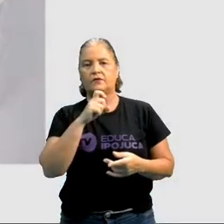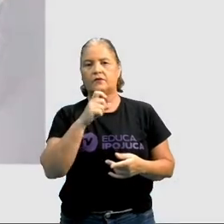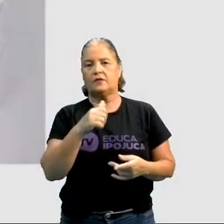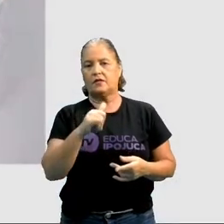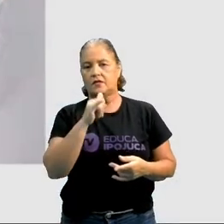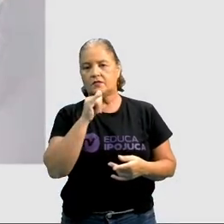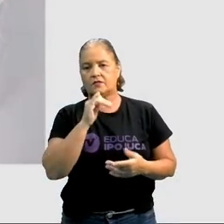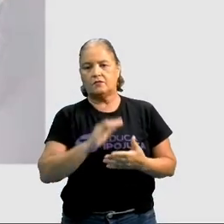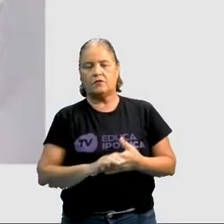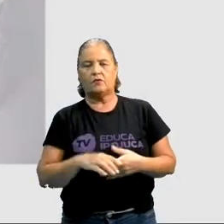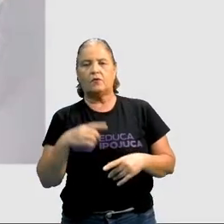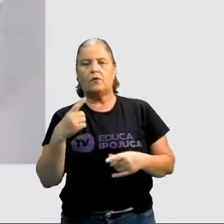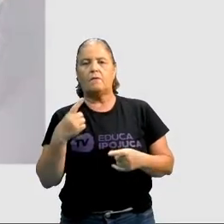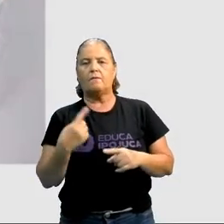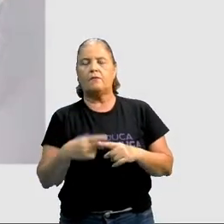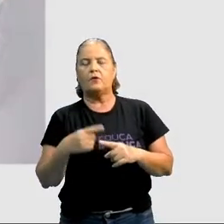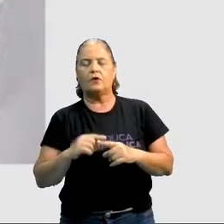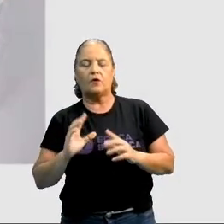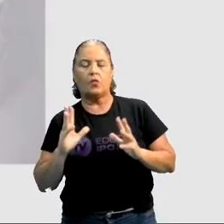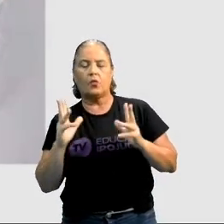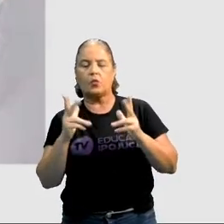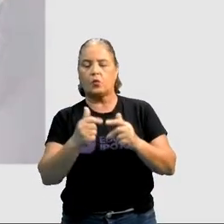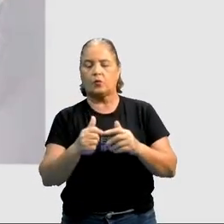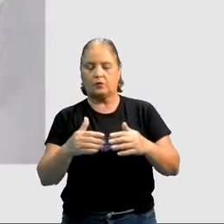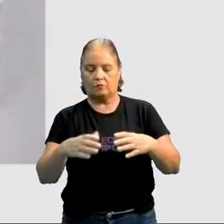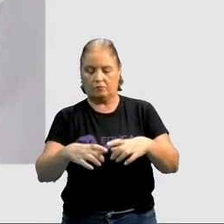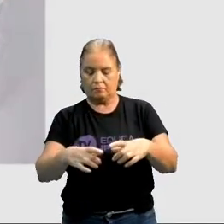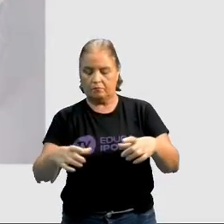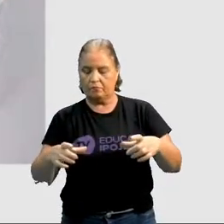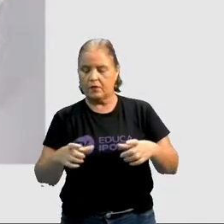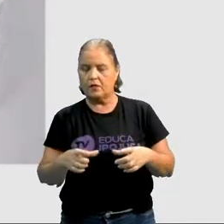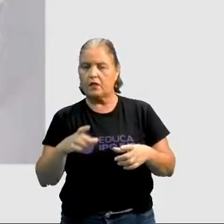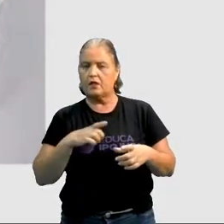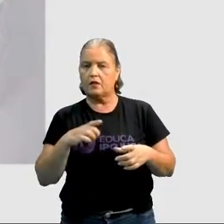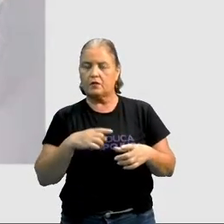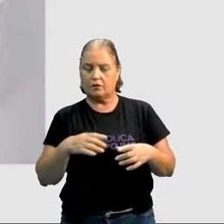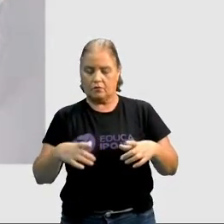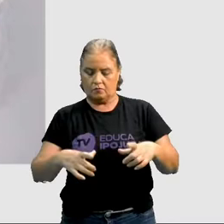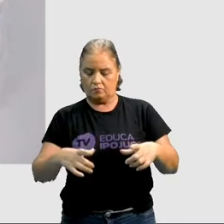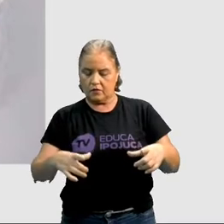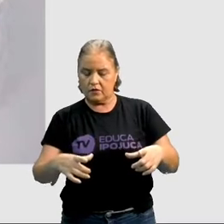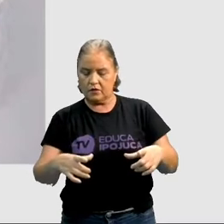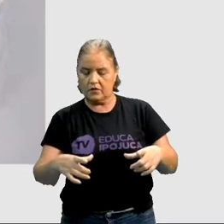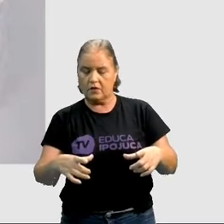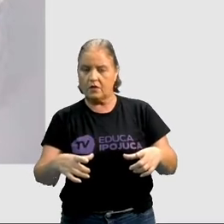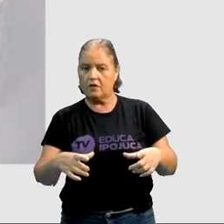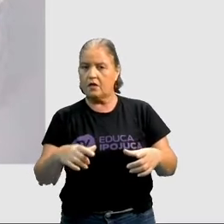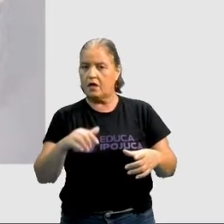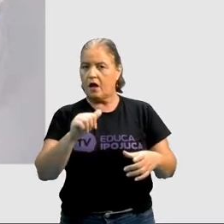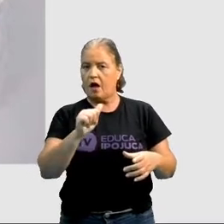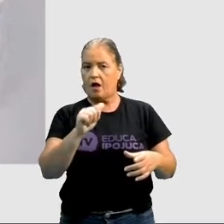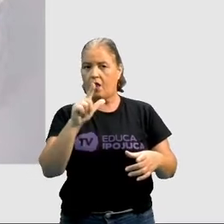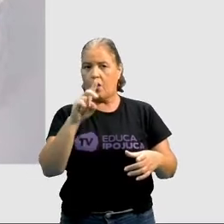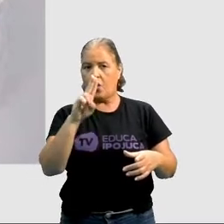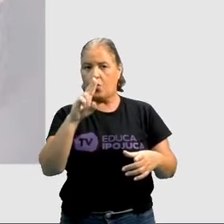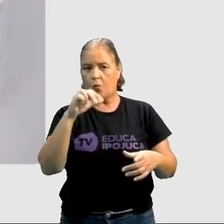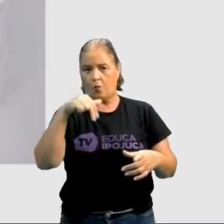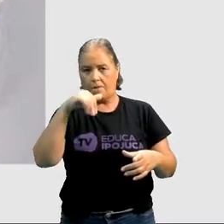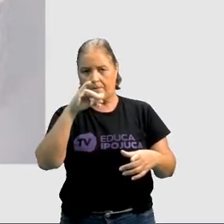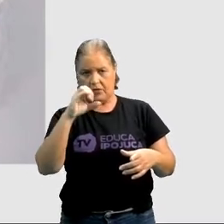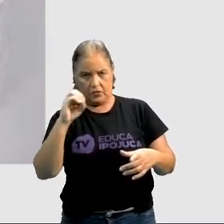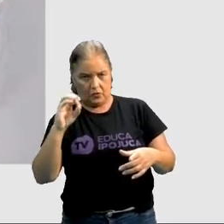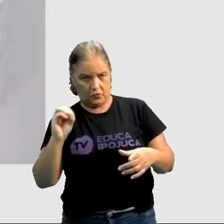todas as panelas, elas têm a parte de alumínio central, mas o seu cabo, normalmente, ele é